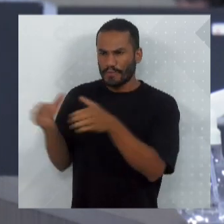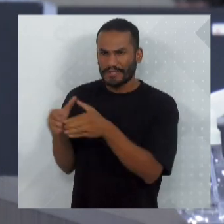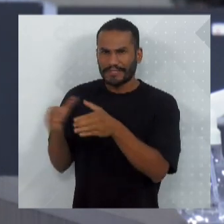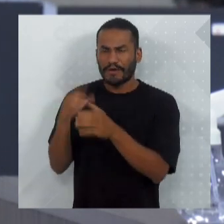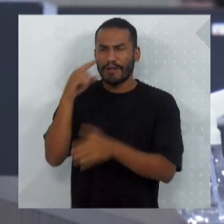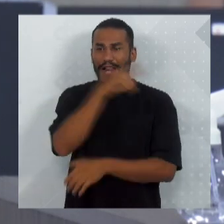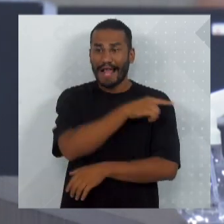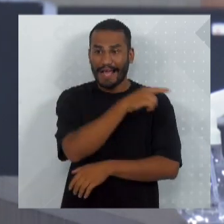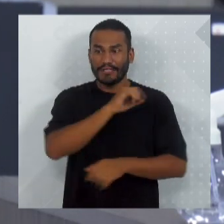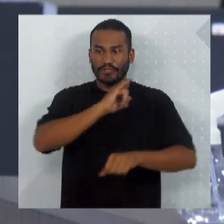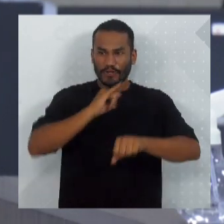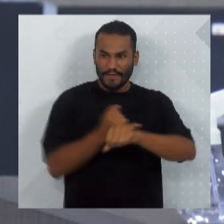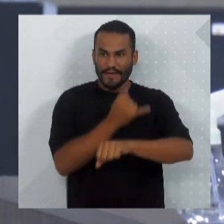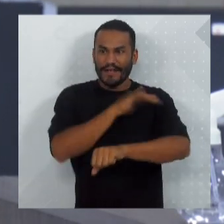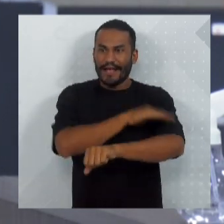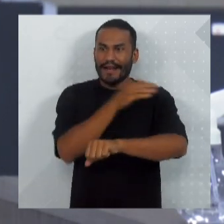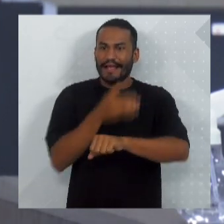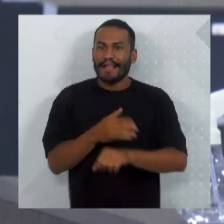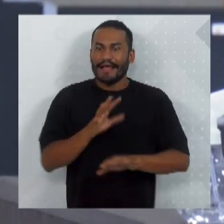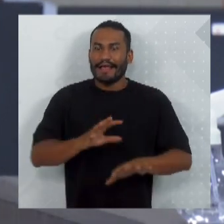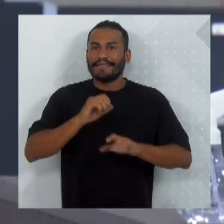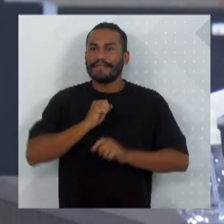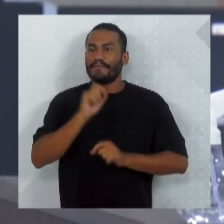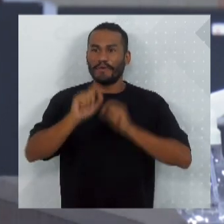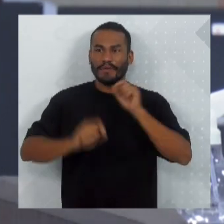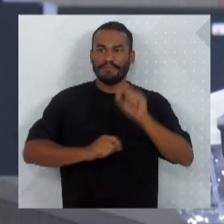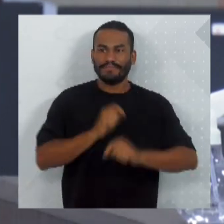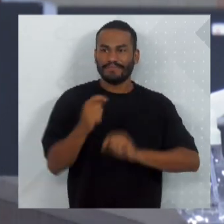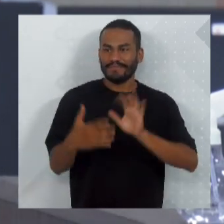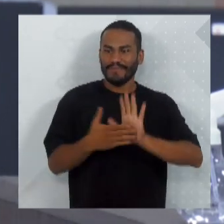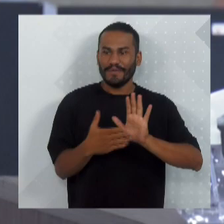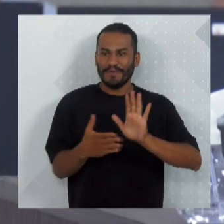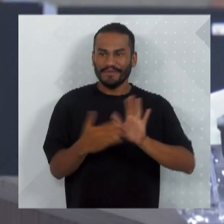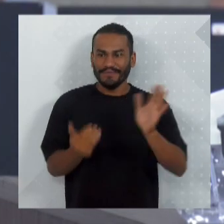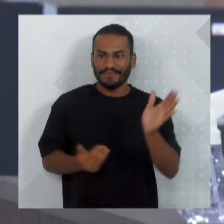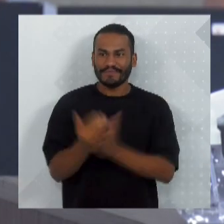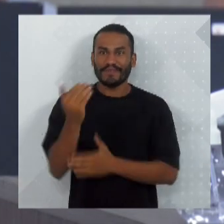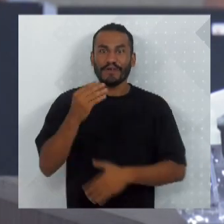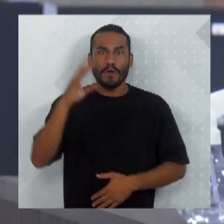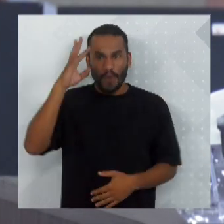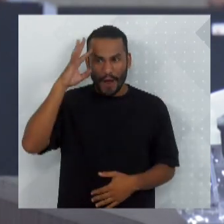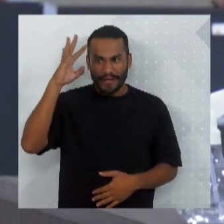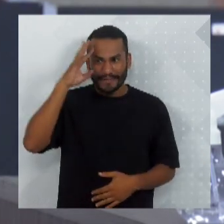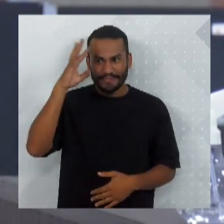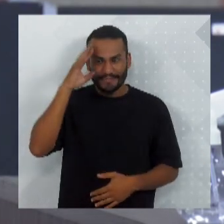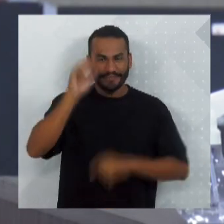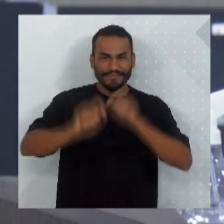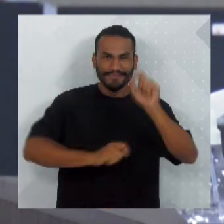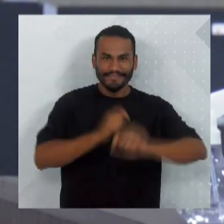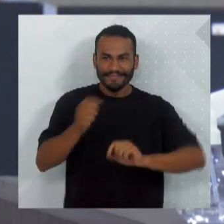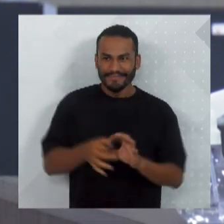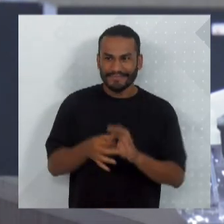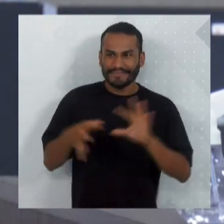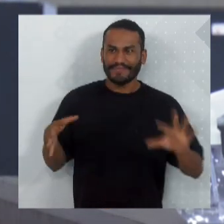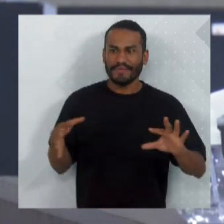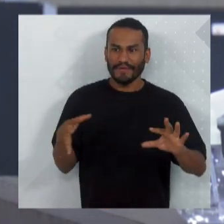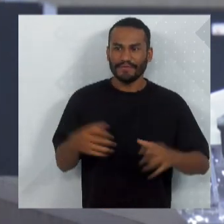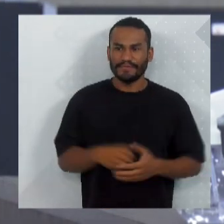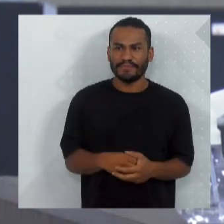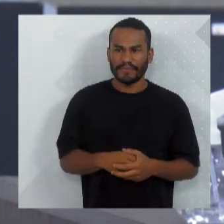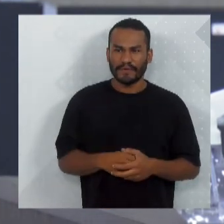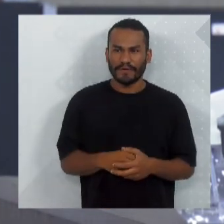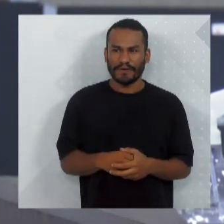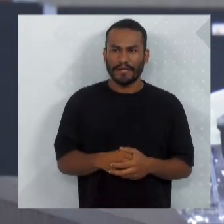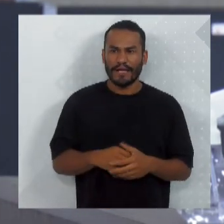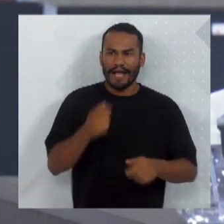Joinville deve começar a receber as propostas a partir dessa quarta-feira, que vai conceder iniciativa privada, que